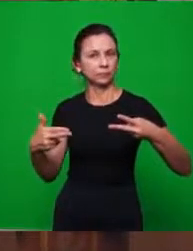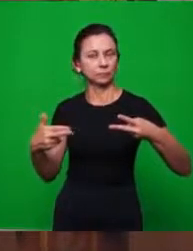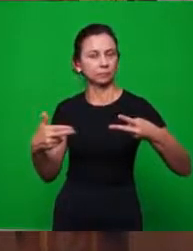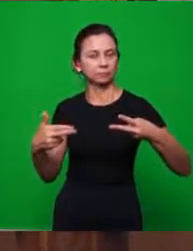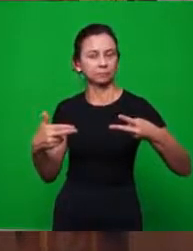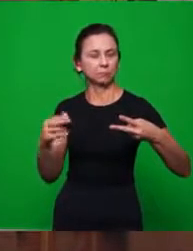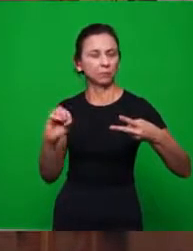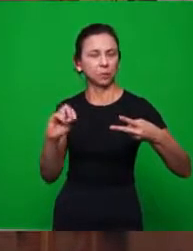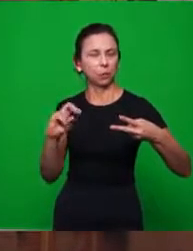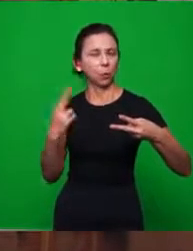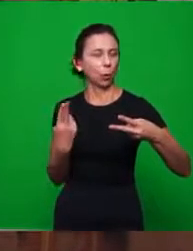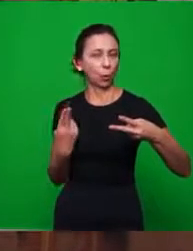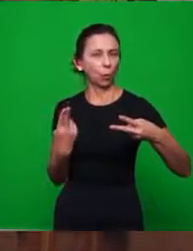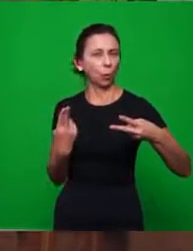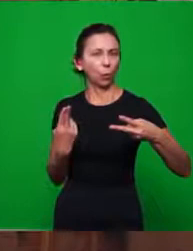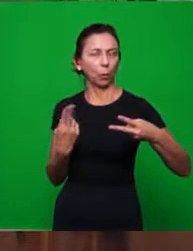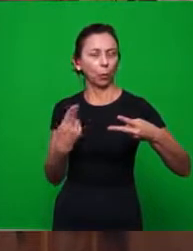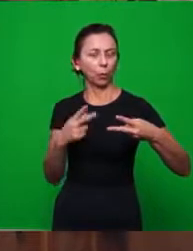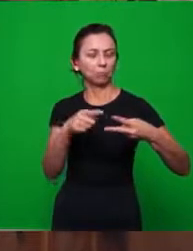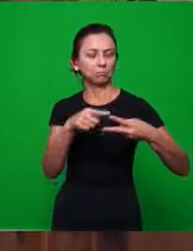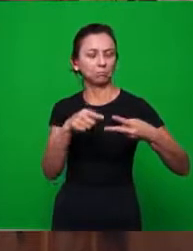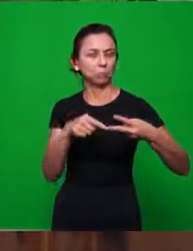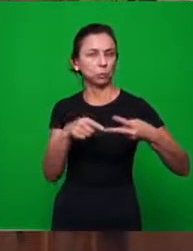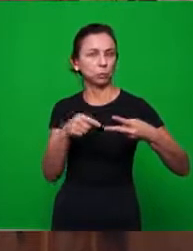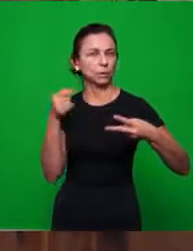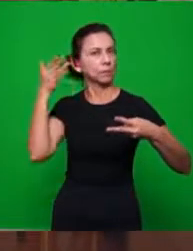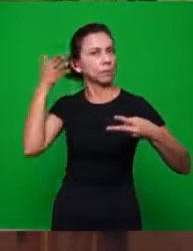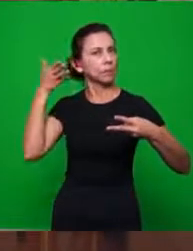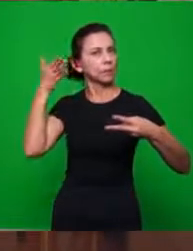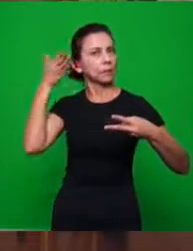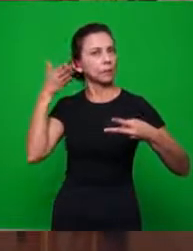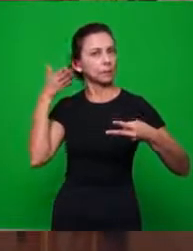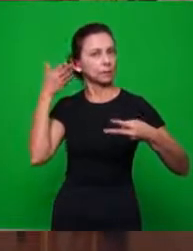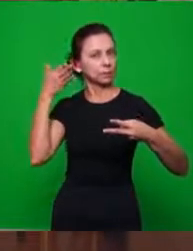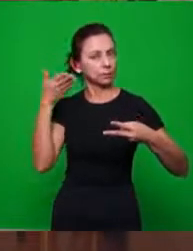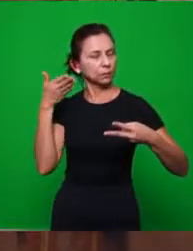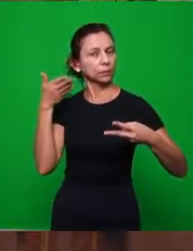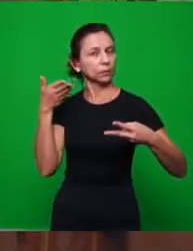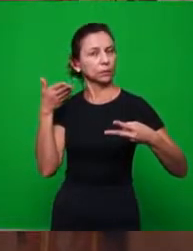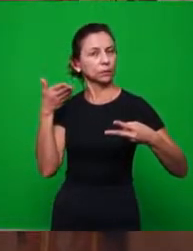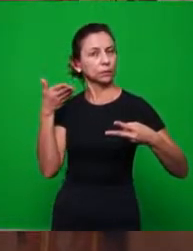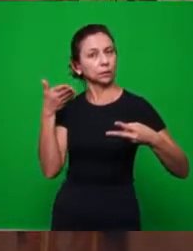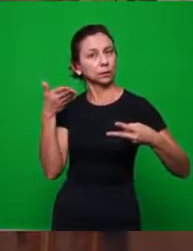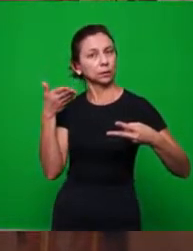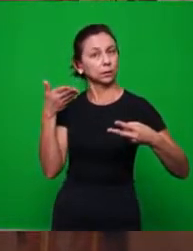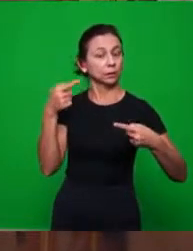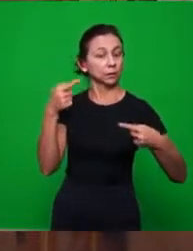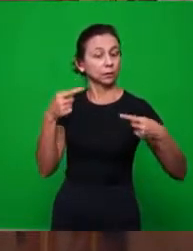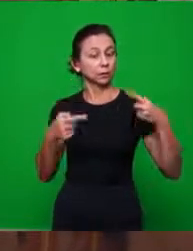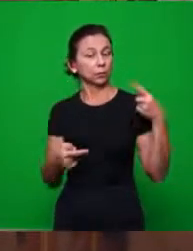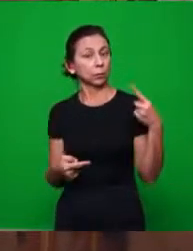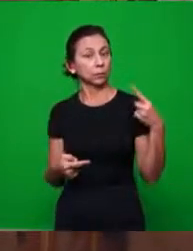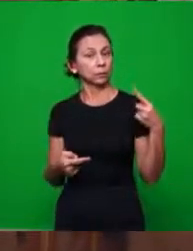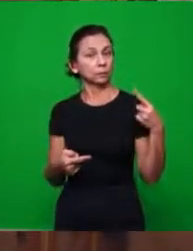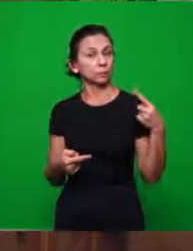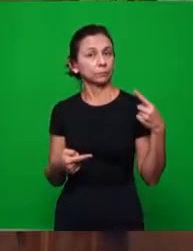mensagens, podemos até dizer, que se opunham, que se contrapunham,